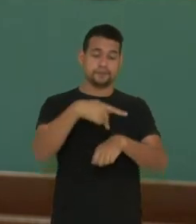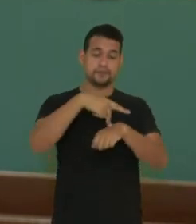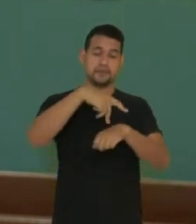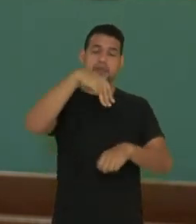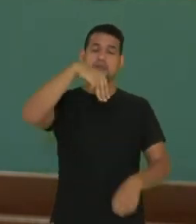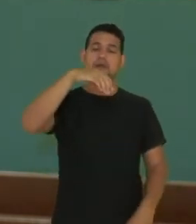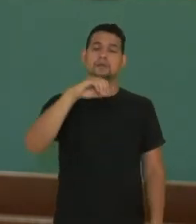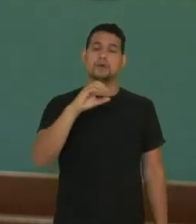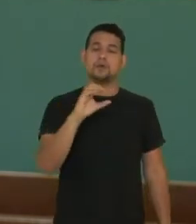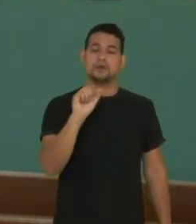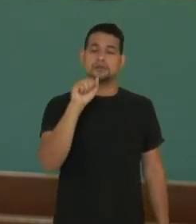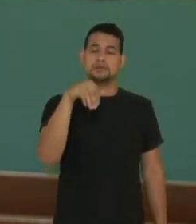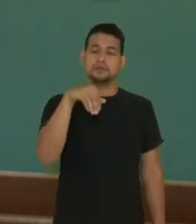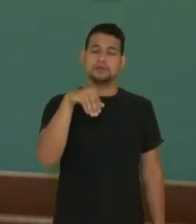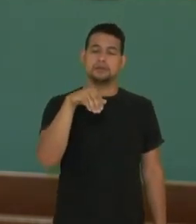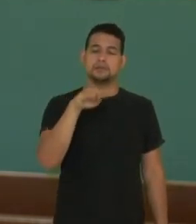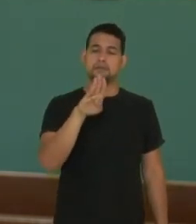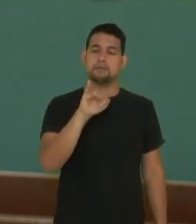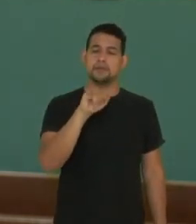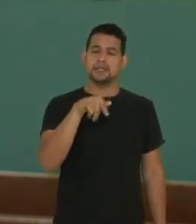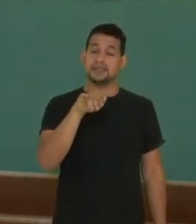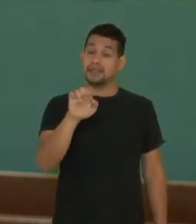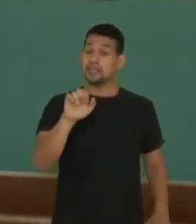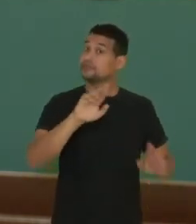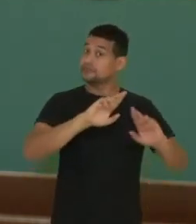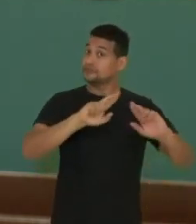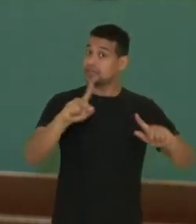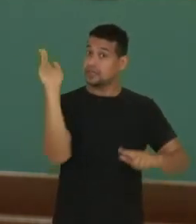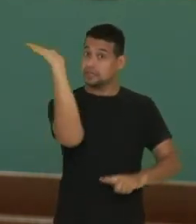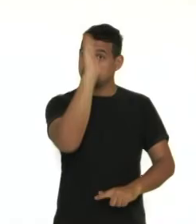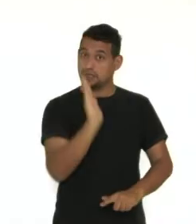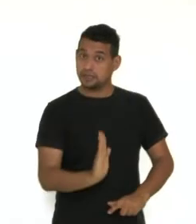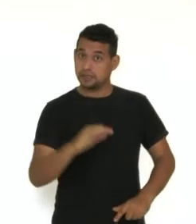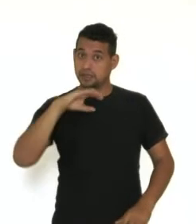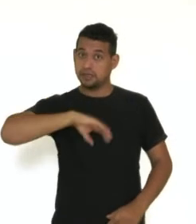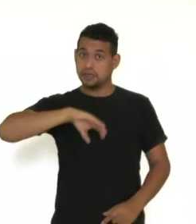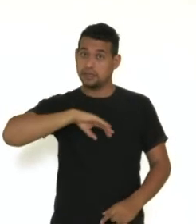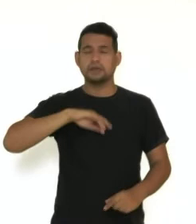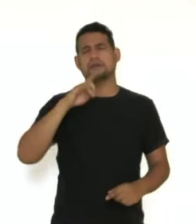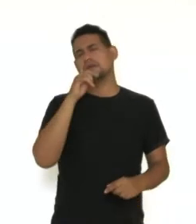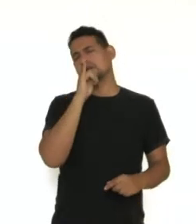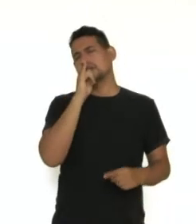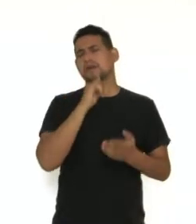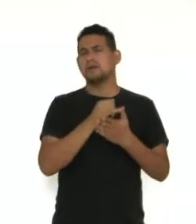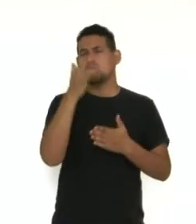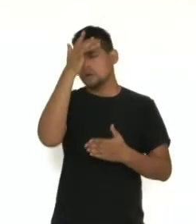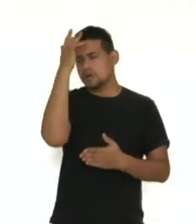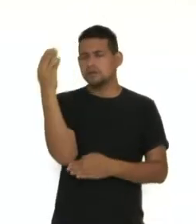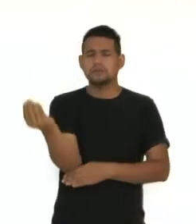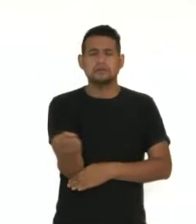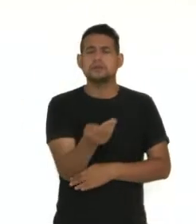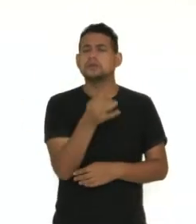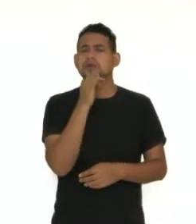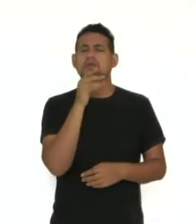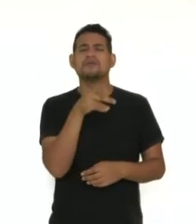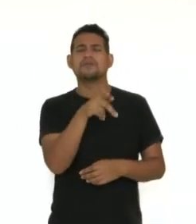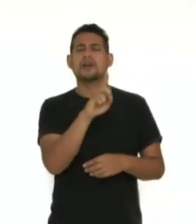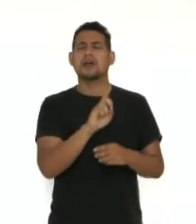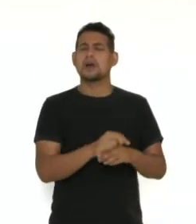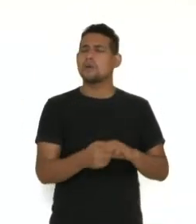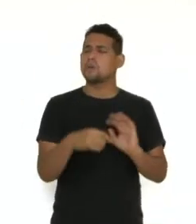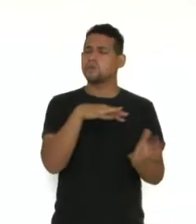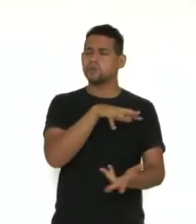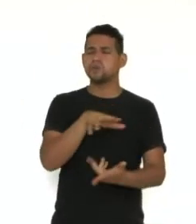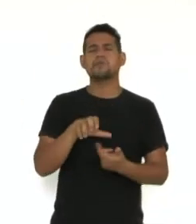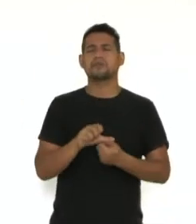né? Não está no português brasileiro. Então ele diz, o mendigo sexta-feira jogando no Mundial. Lho